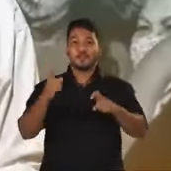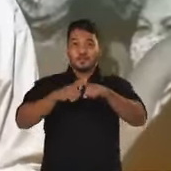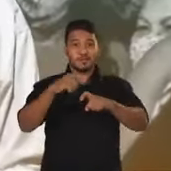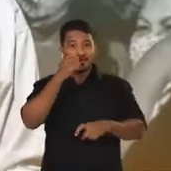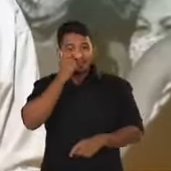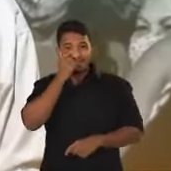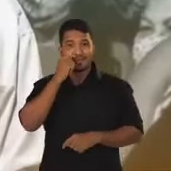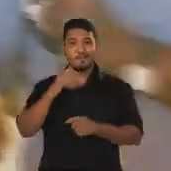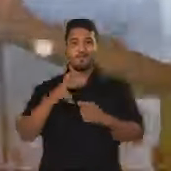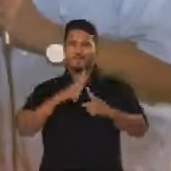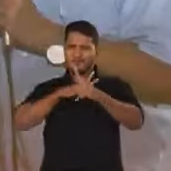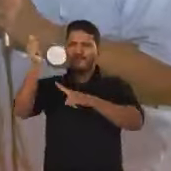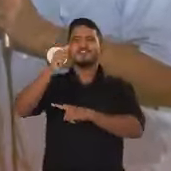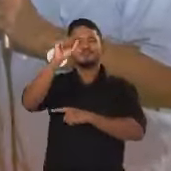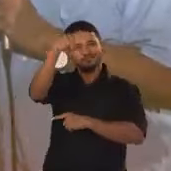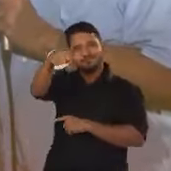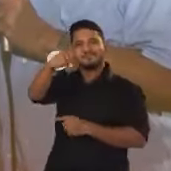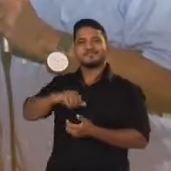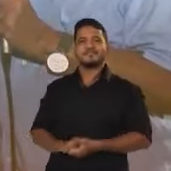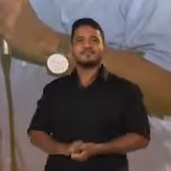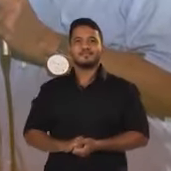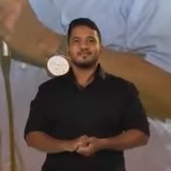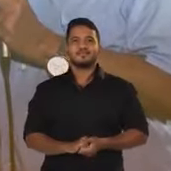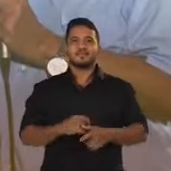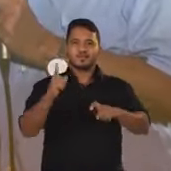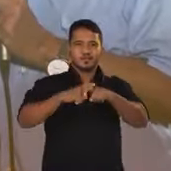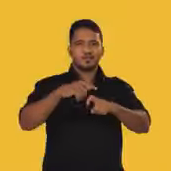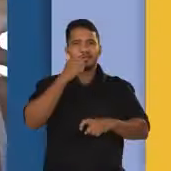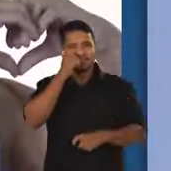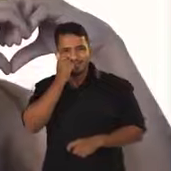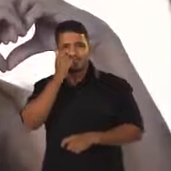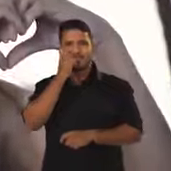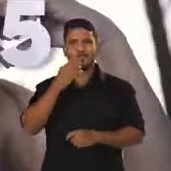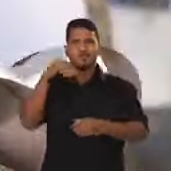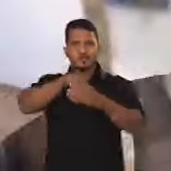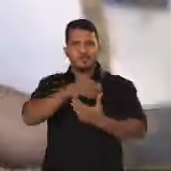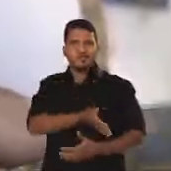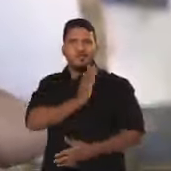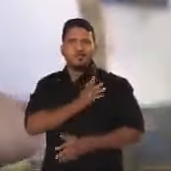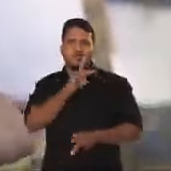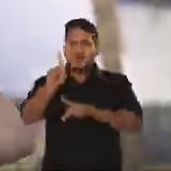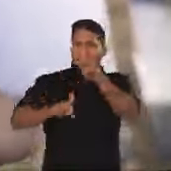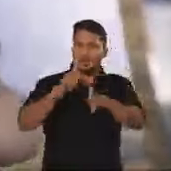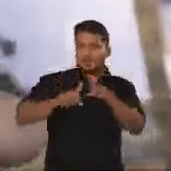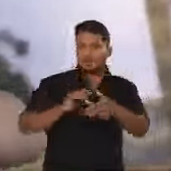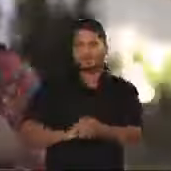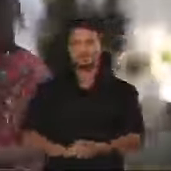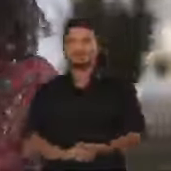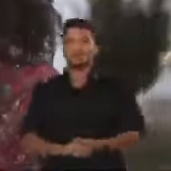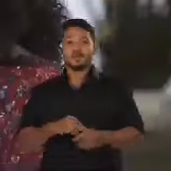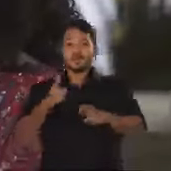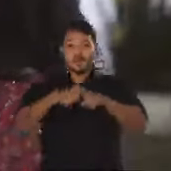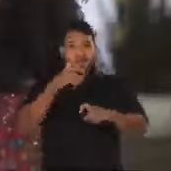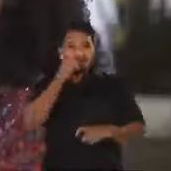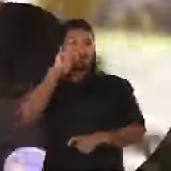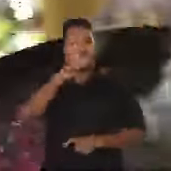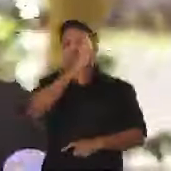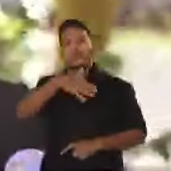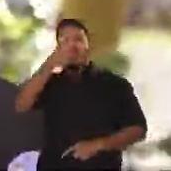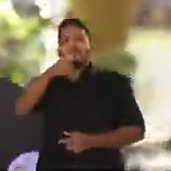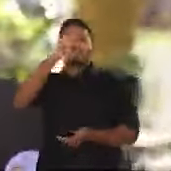confirma. Doutor Pessoa, rumo à vitória. Doutor Pessoa, no coração do povo.